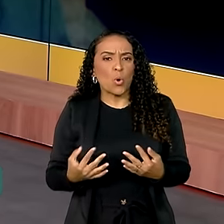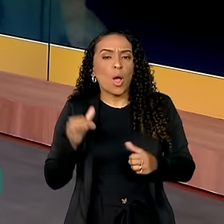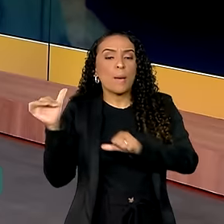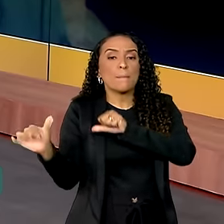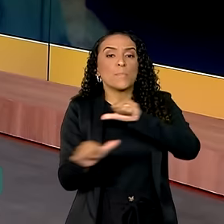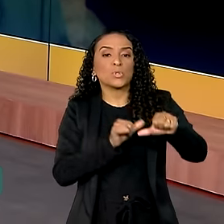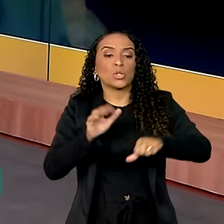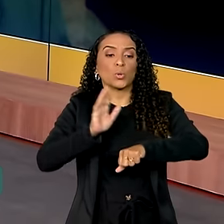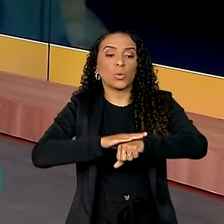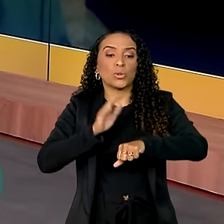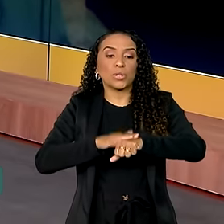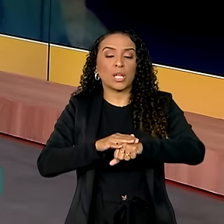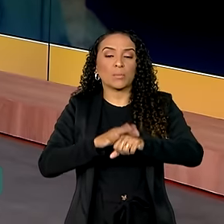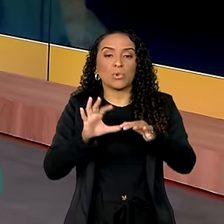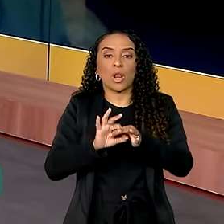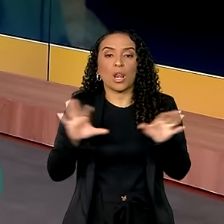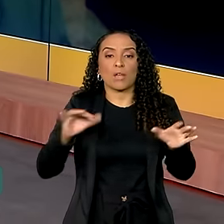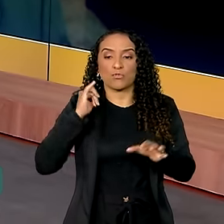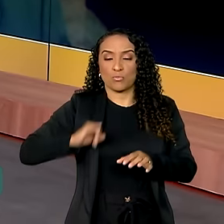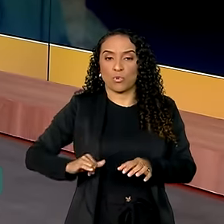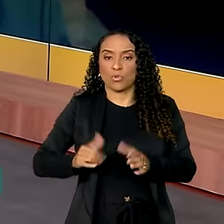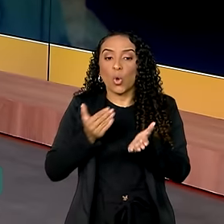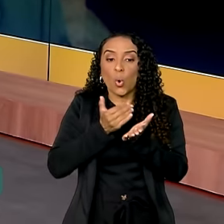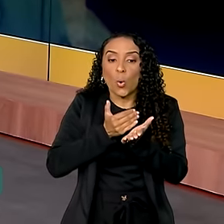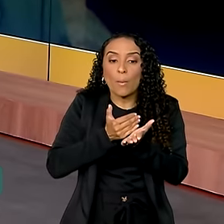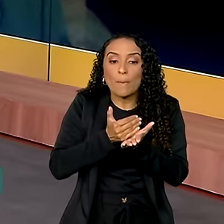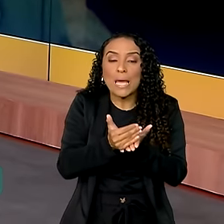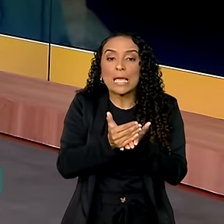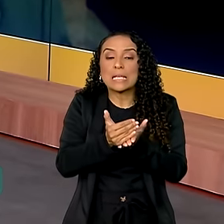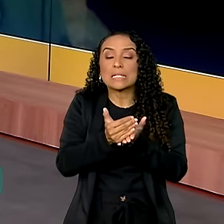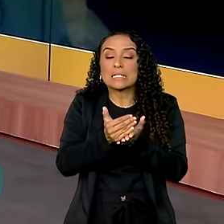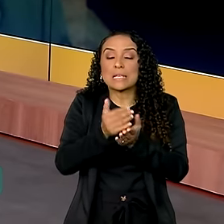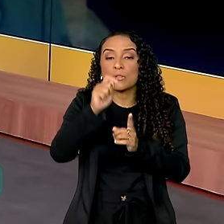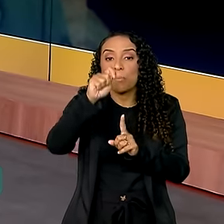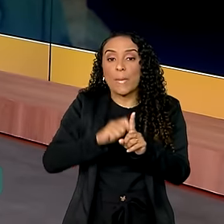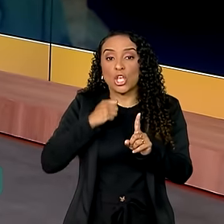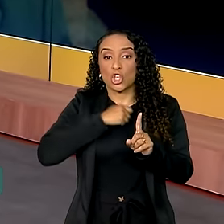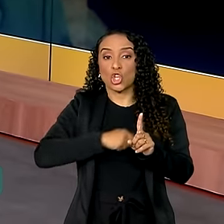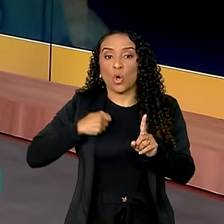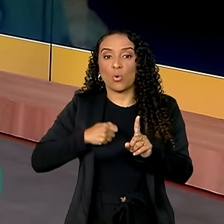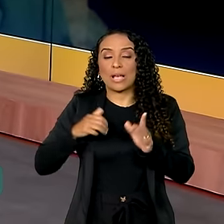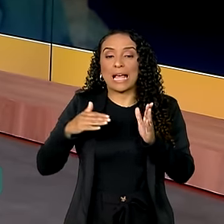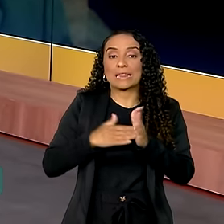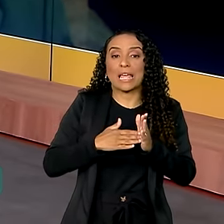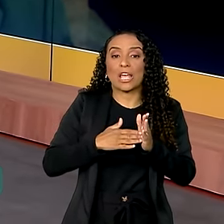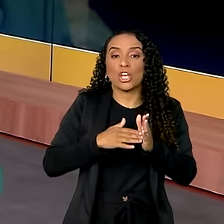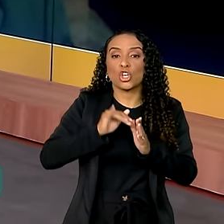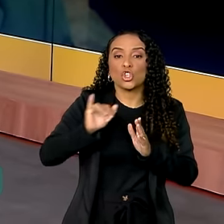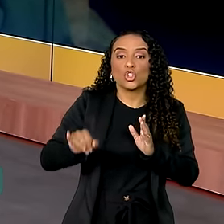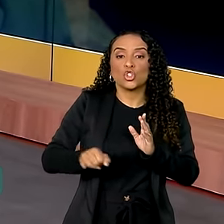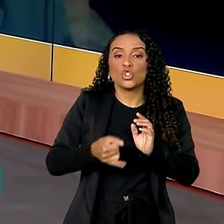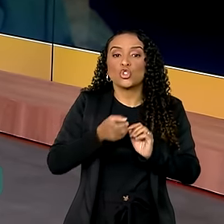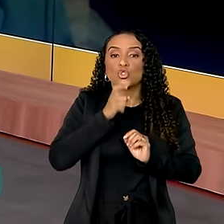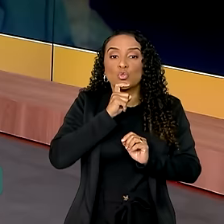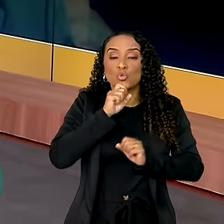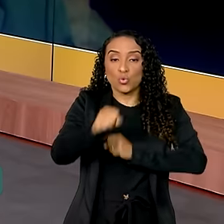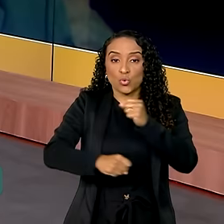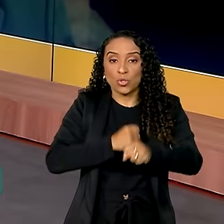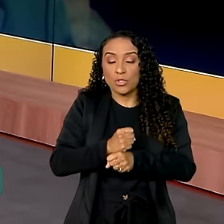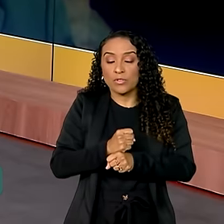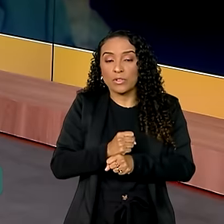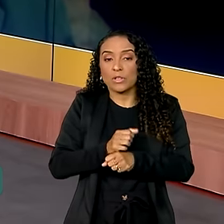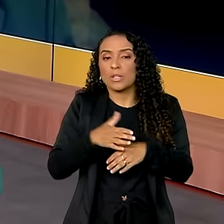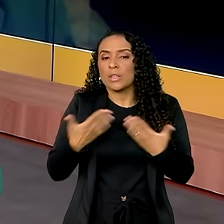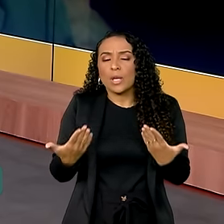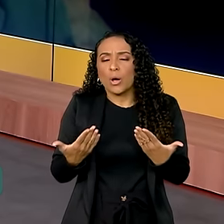mudança no tempo de concessão de bolsa. O senhor disse que começa em agosto. Vai de agosto a julho do ano seguinte. Então,